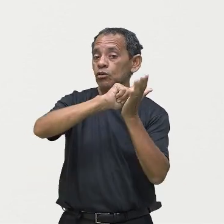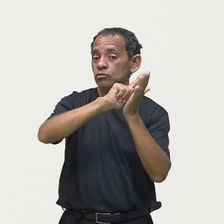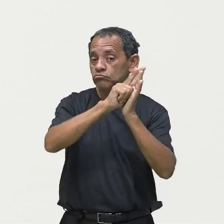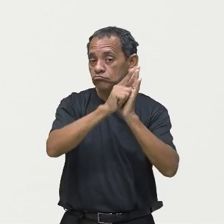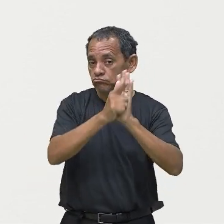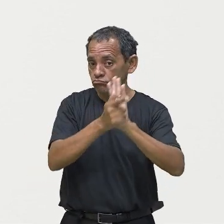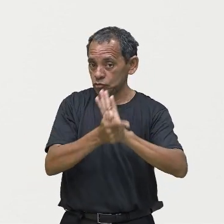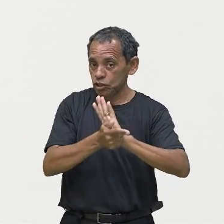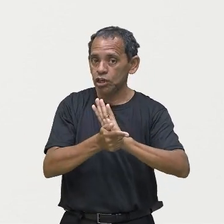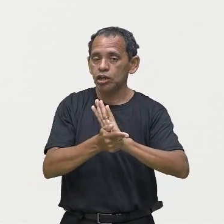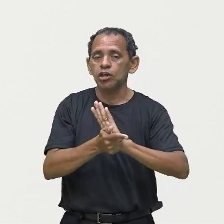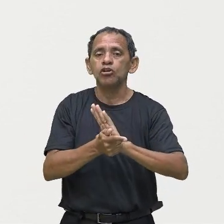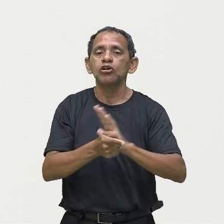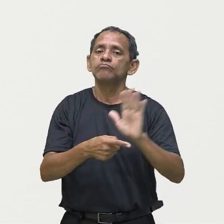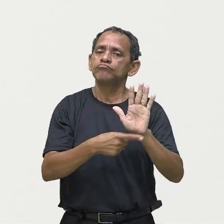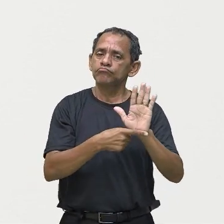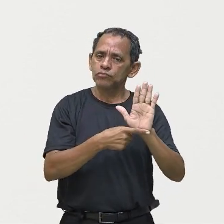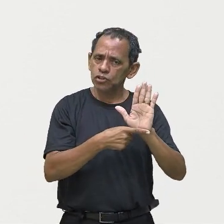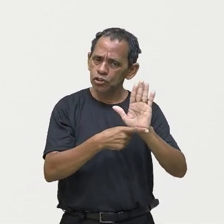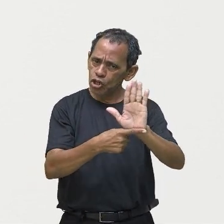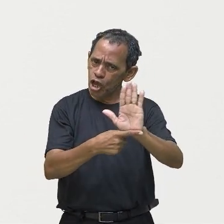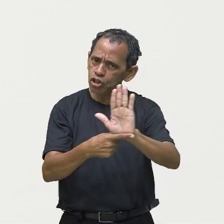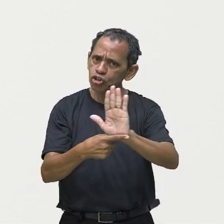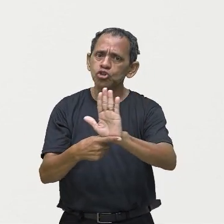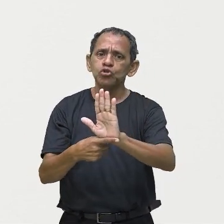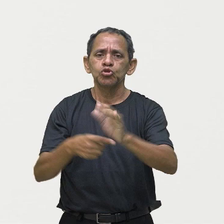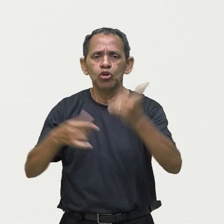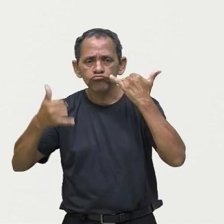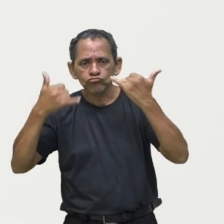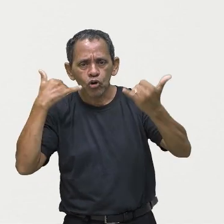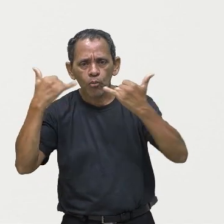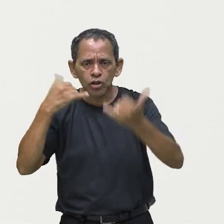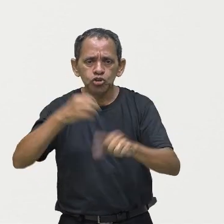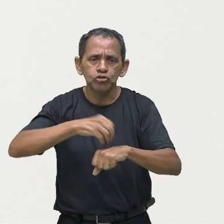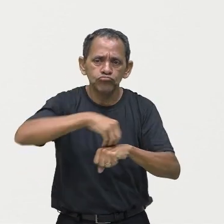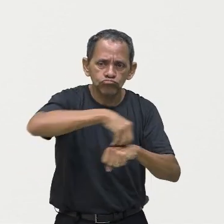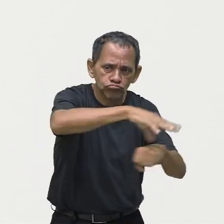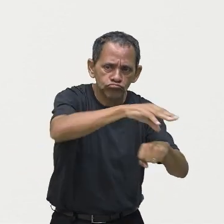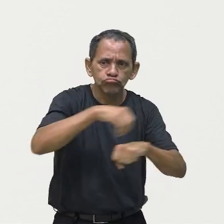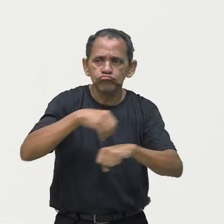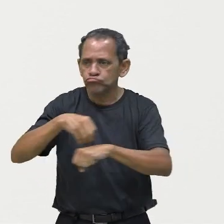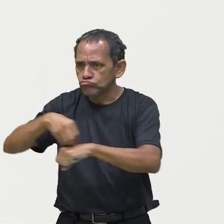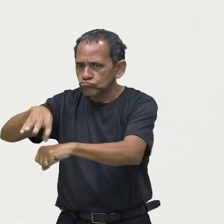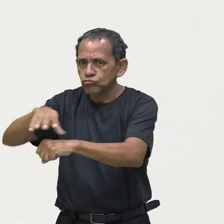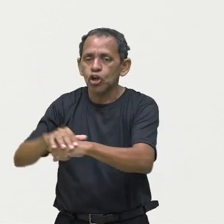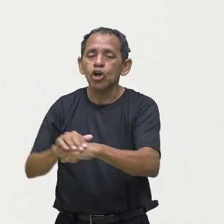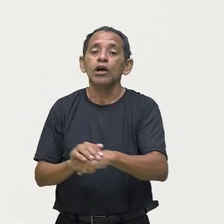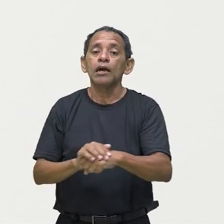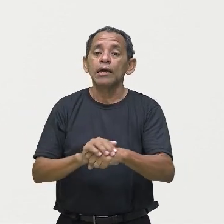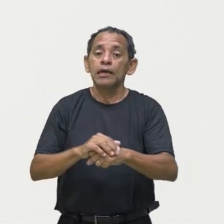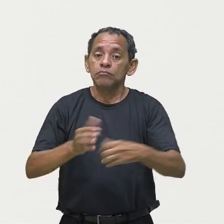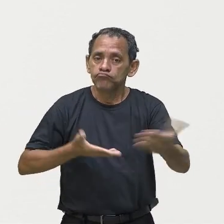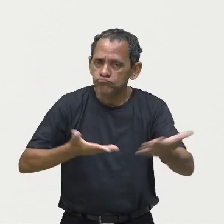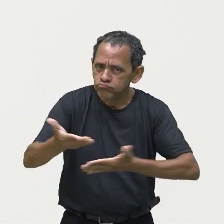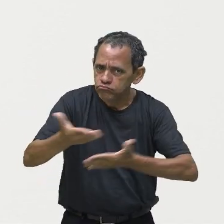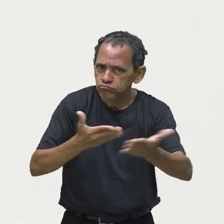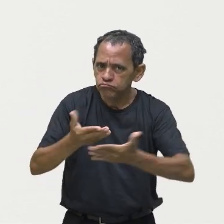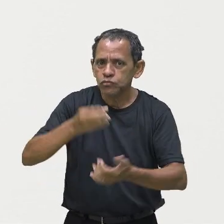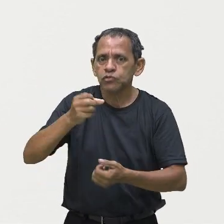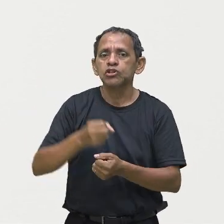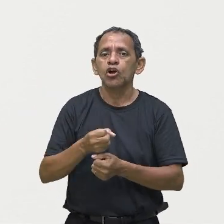transmitir informações através do uso de imagens. Então, tanto vai